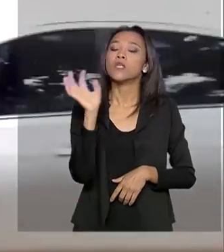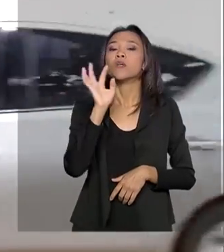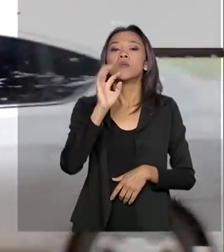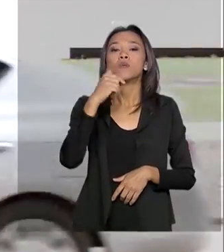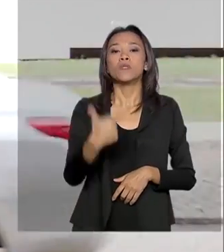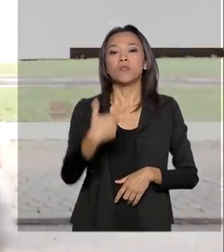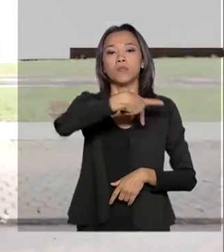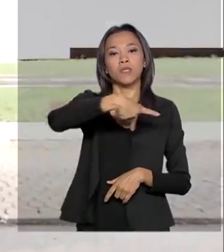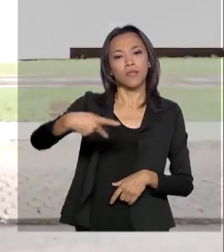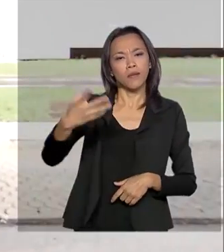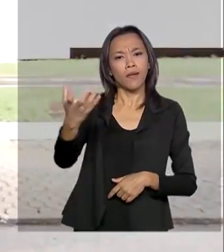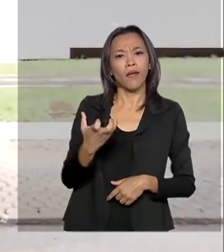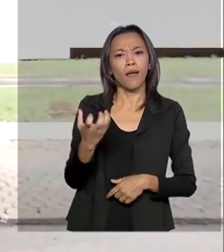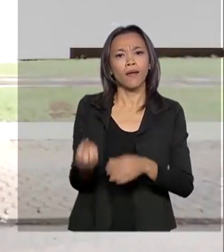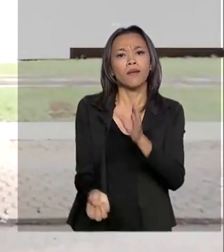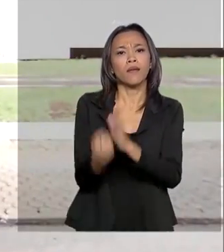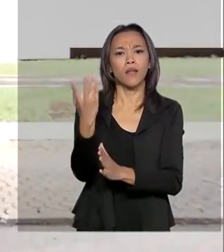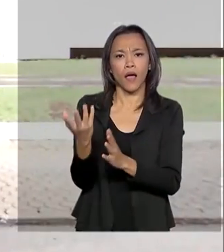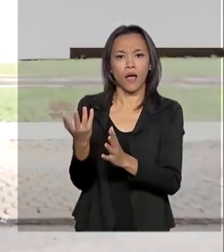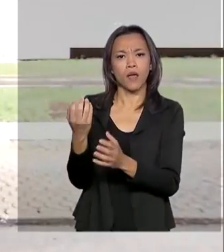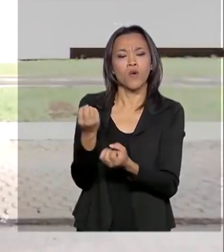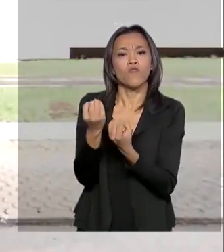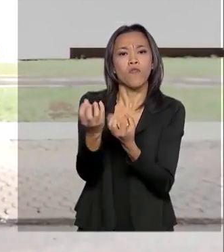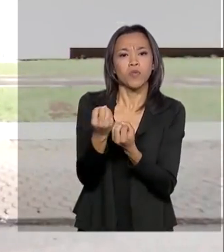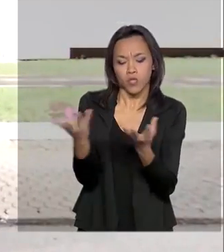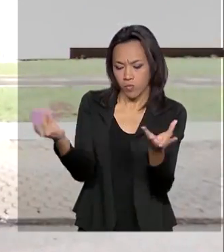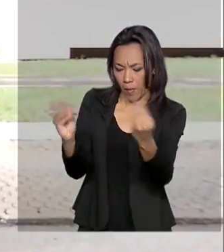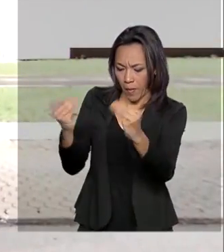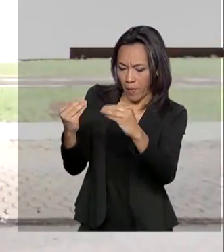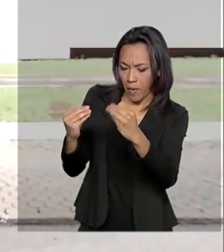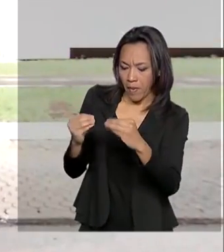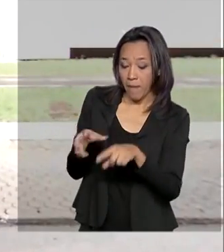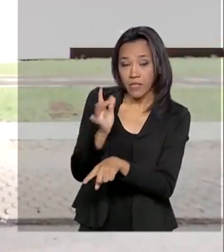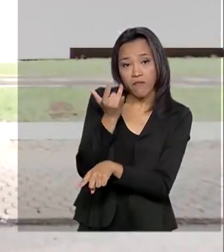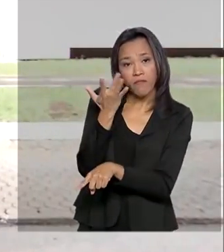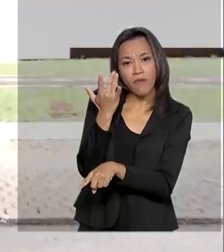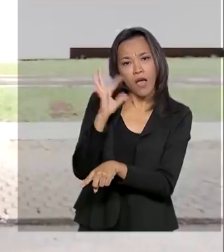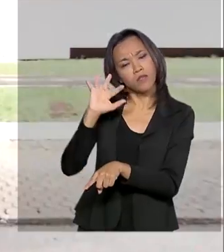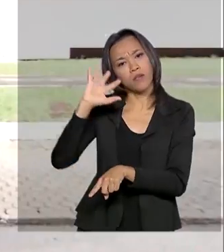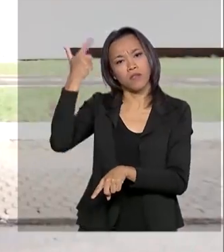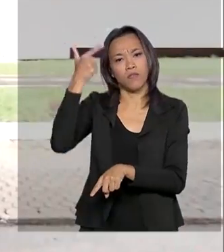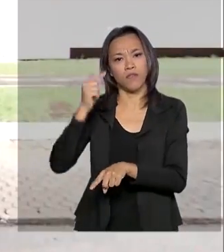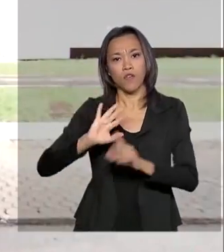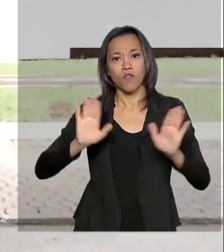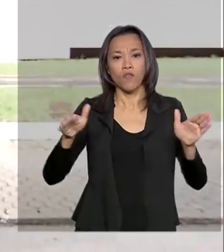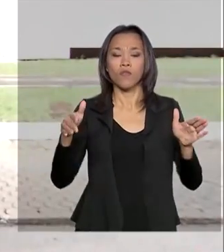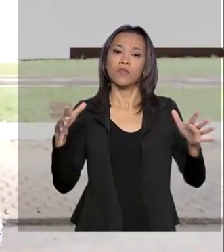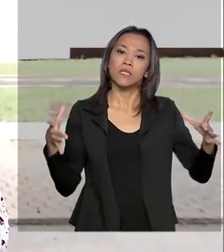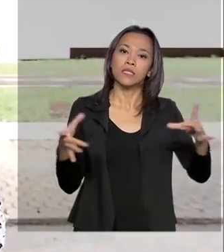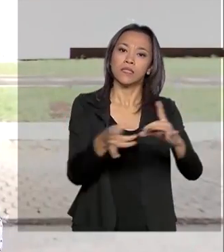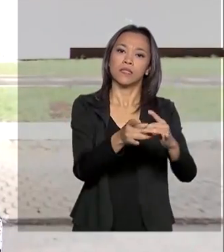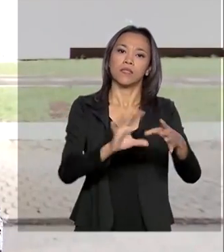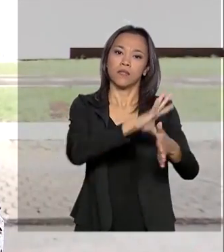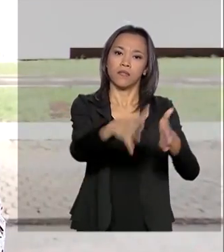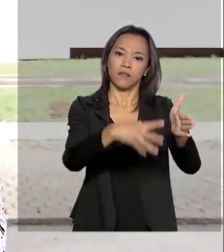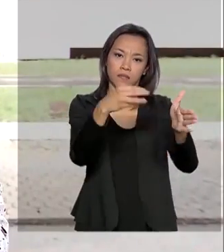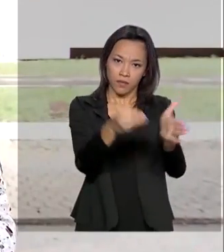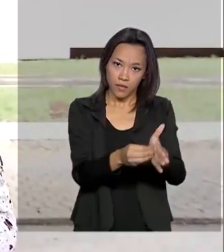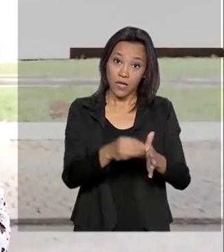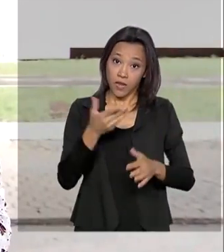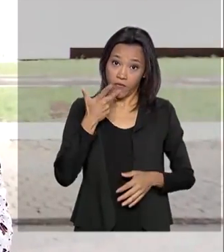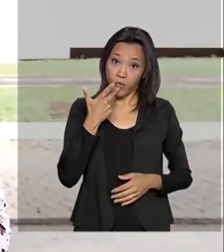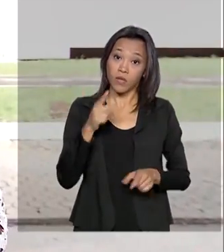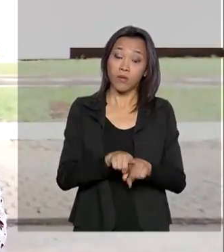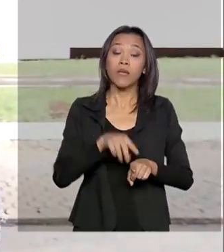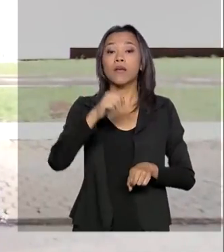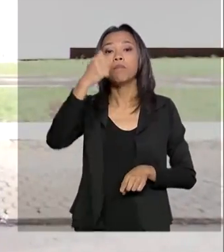banco de dados único para facilitar as decisões ligadas à Amazônia. Ele também anuncia que a primeira reunião